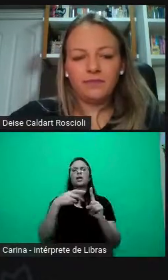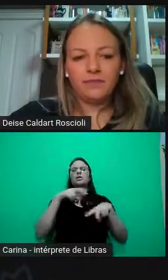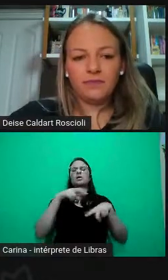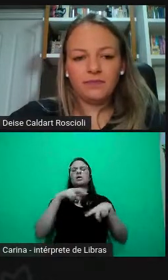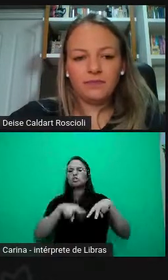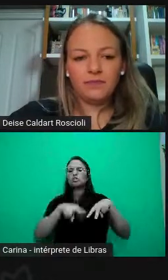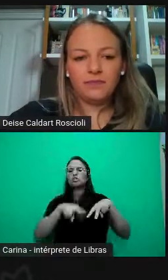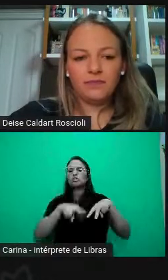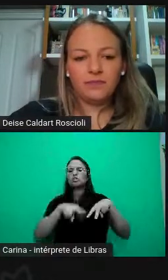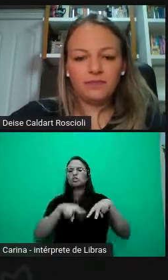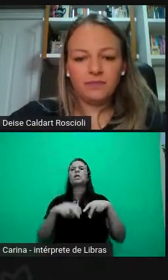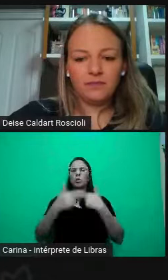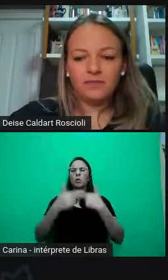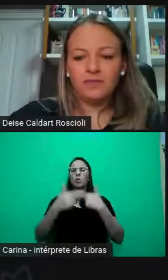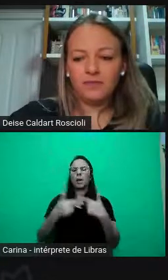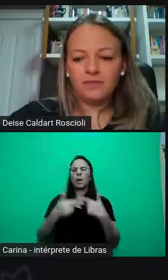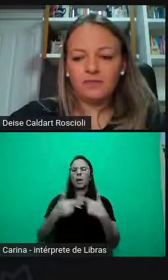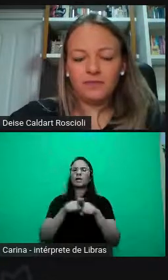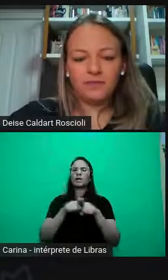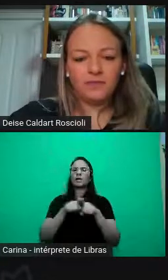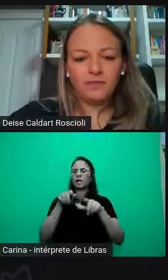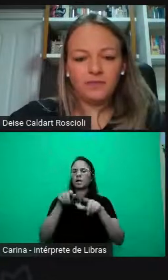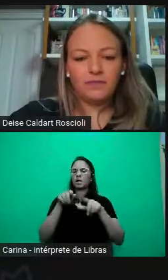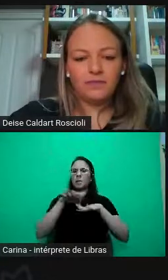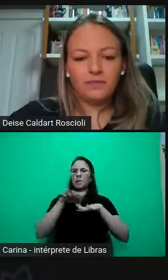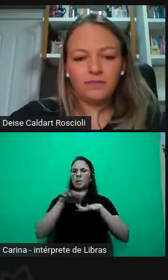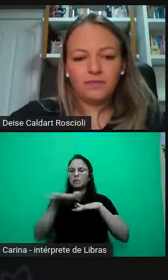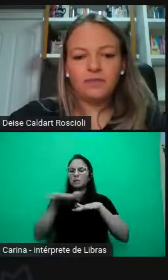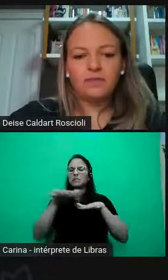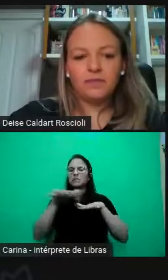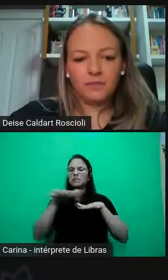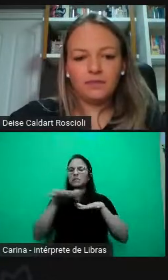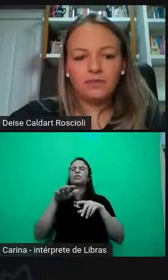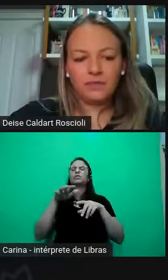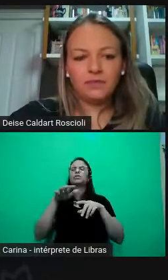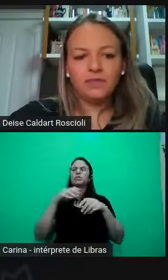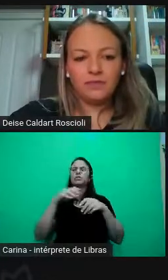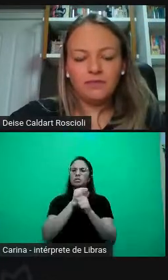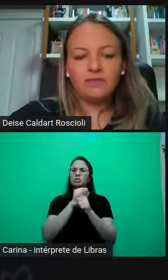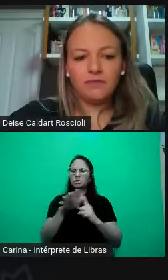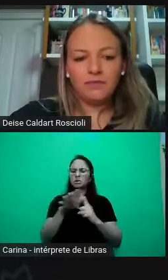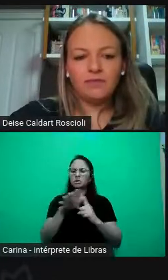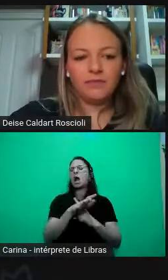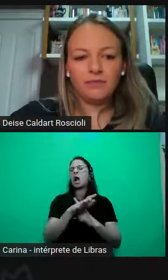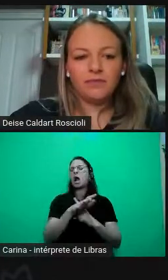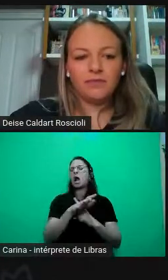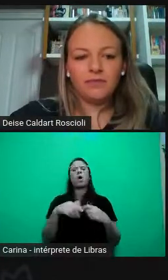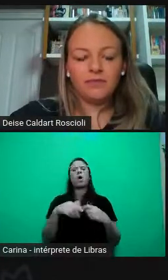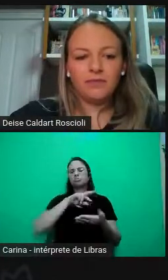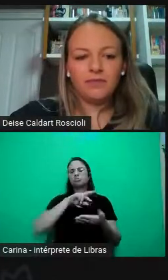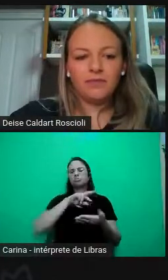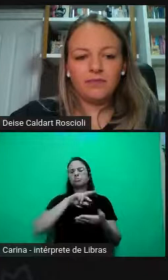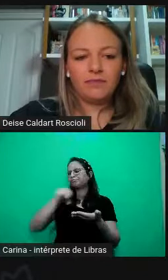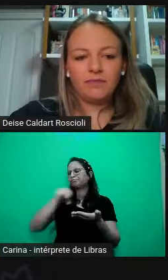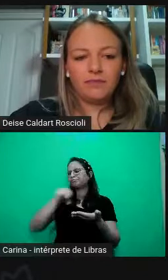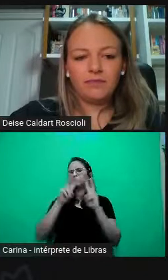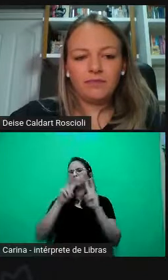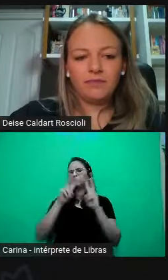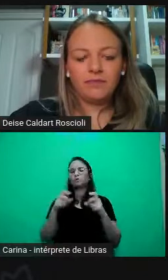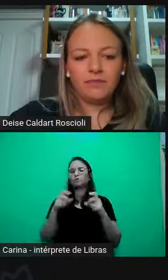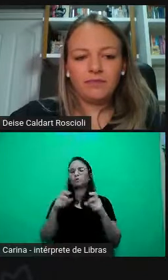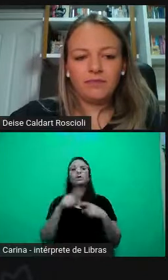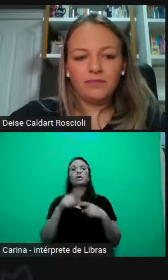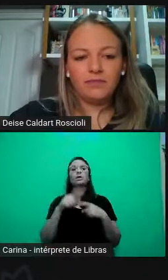mobilidade social, mobilidade geográfica e trabalho, entre outras, porque esse é outro elemento, agora, como eu falei,